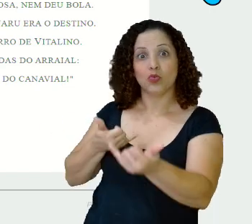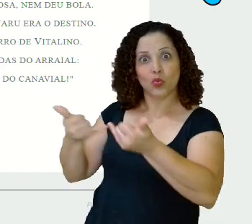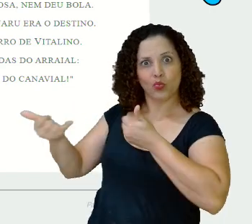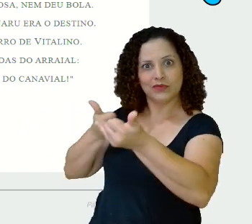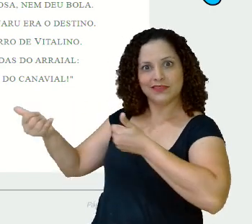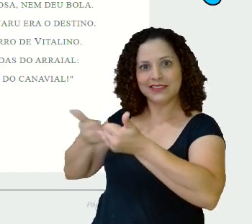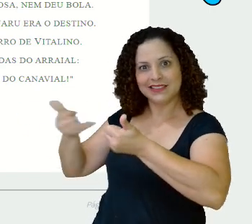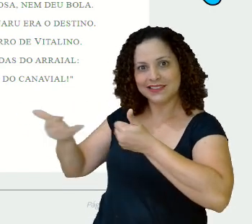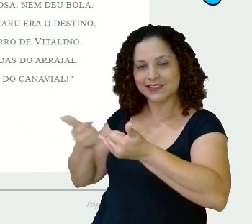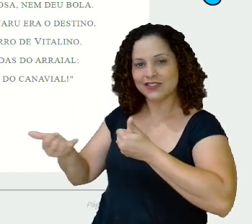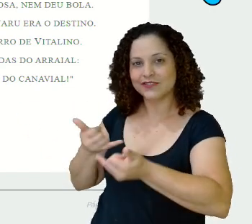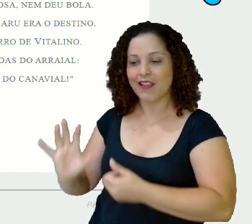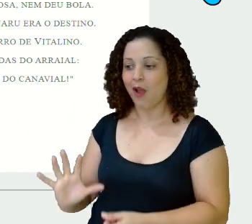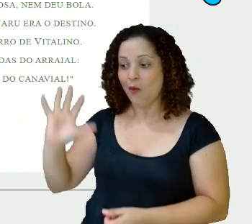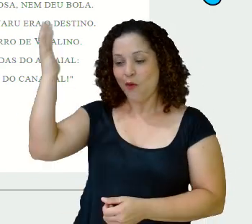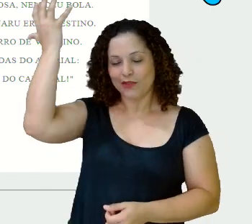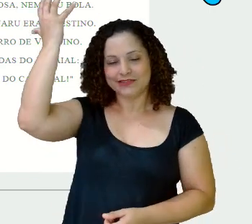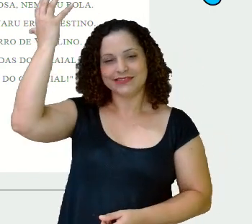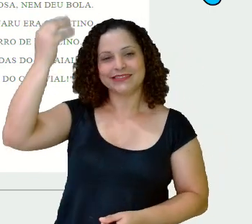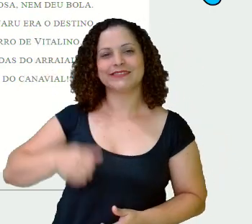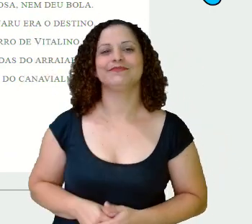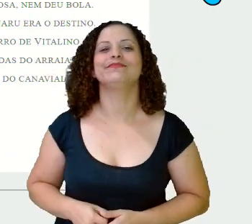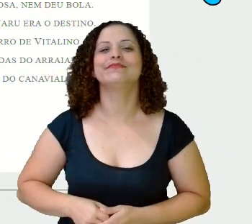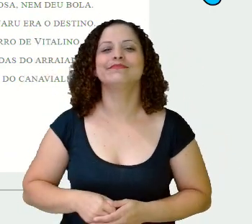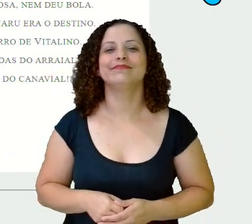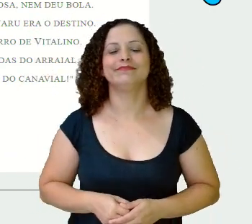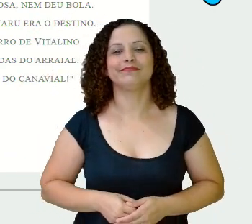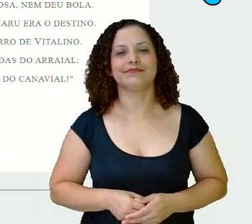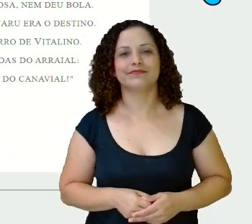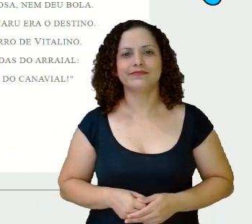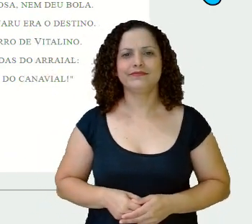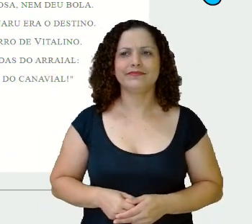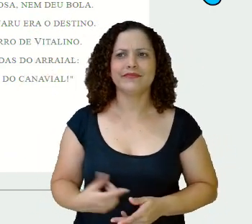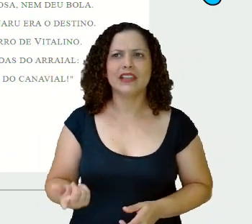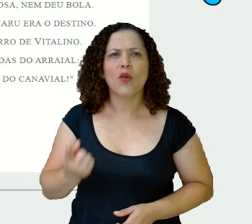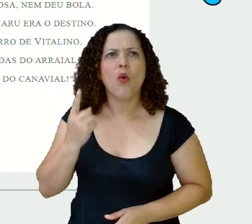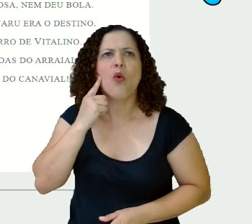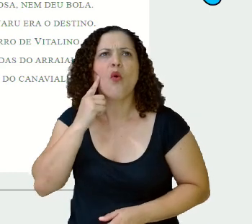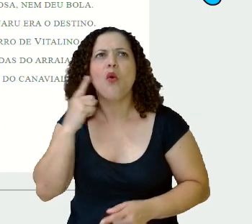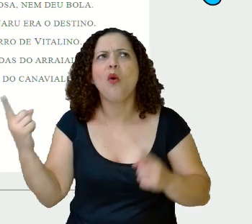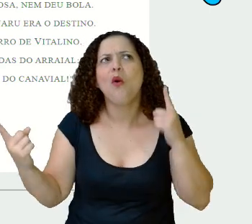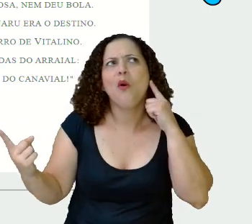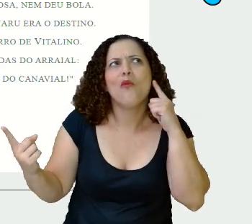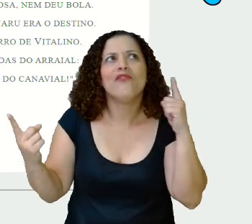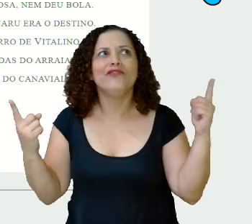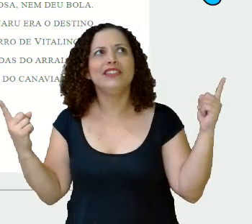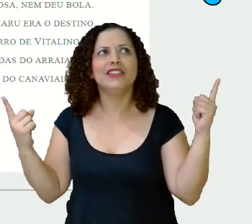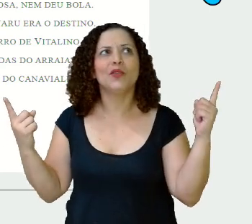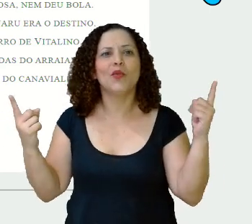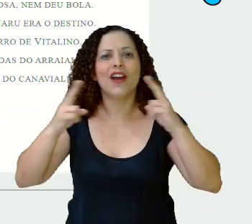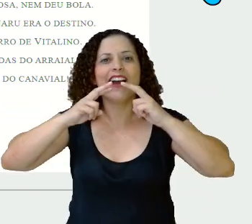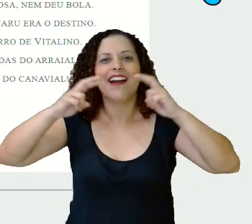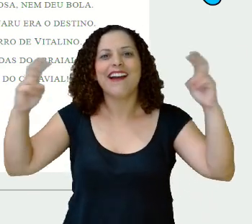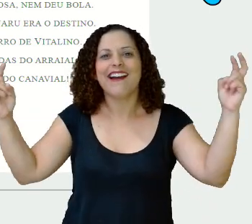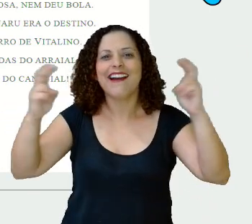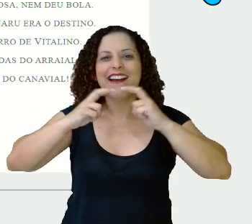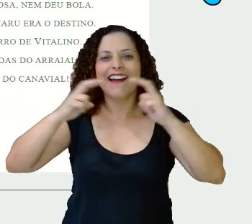arraial Escutaram um cocoricó dentro do